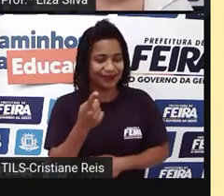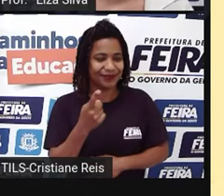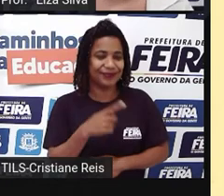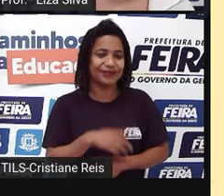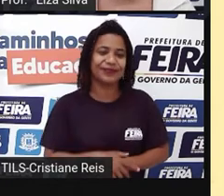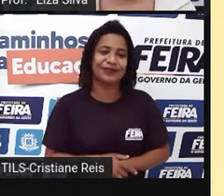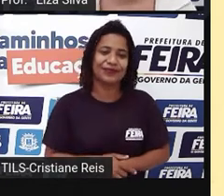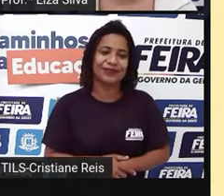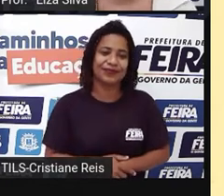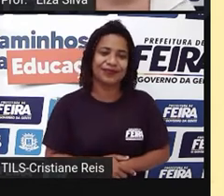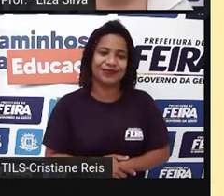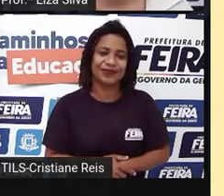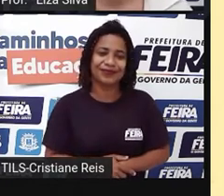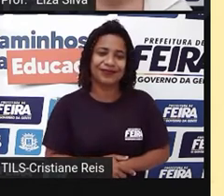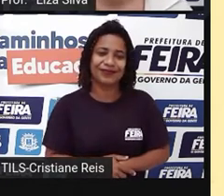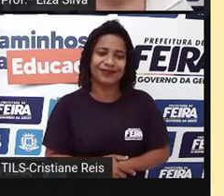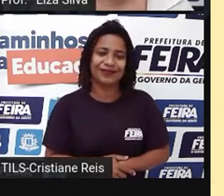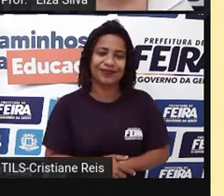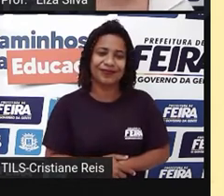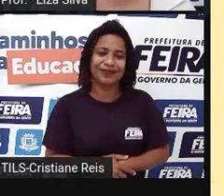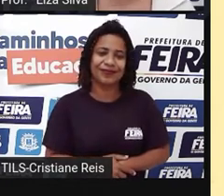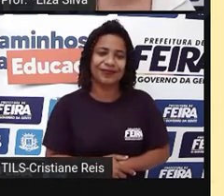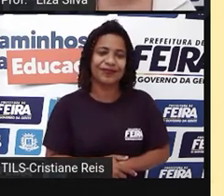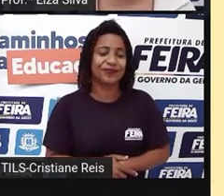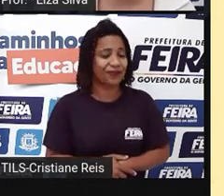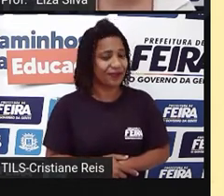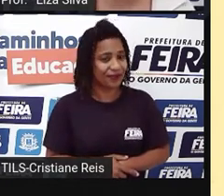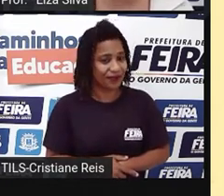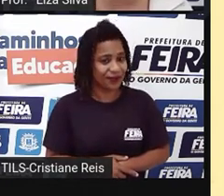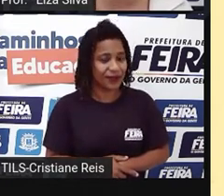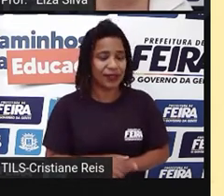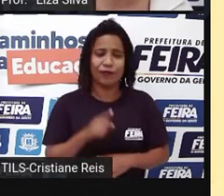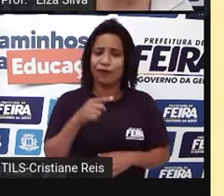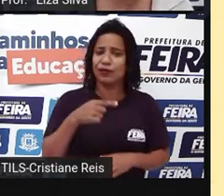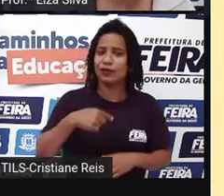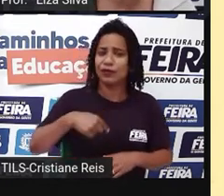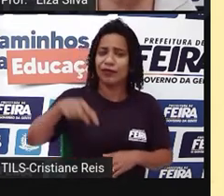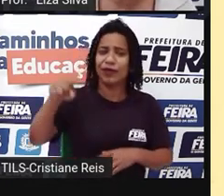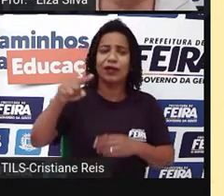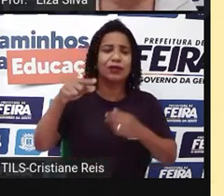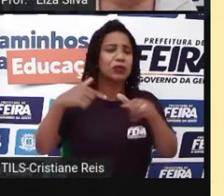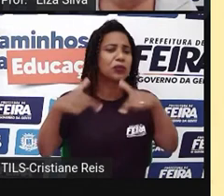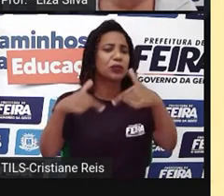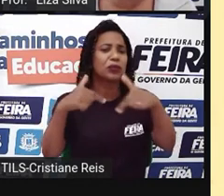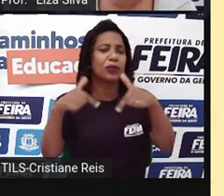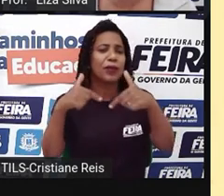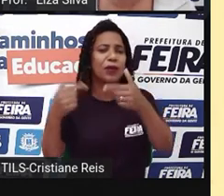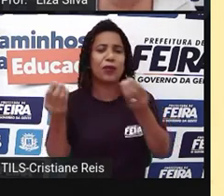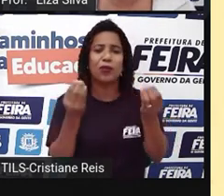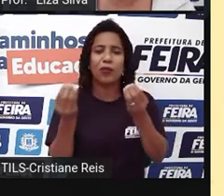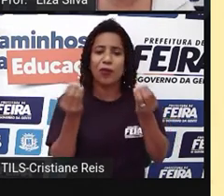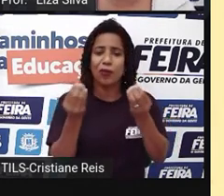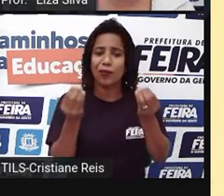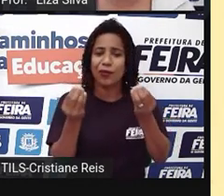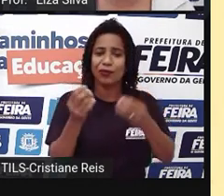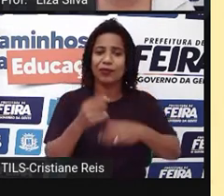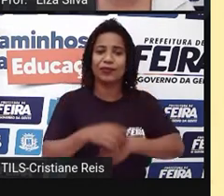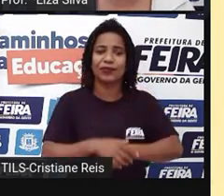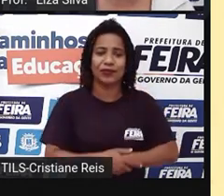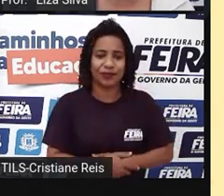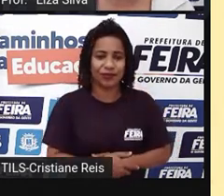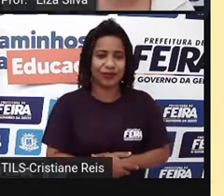How do you go to work? Como é que você vai para o trabalho? I go to